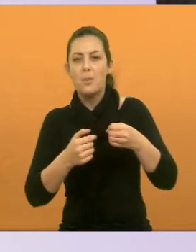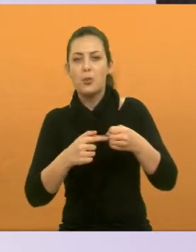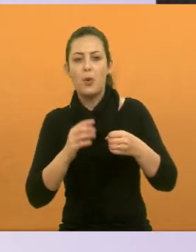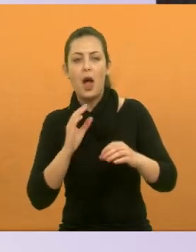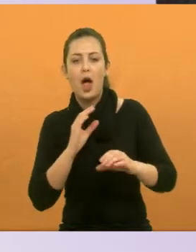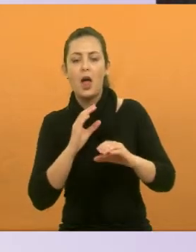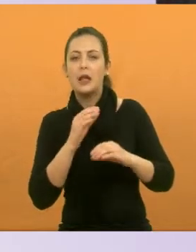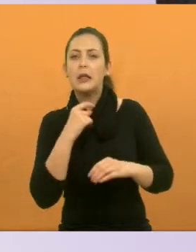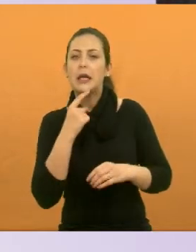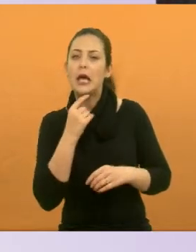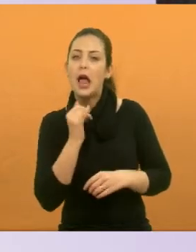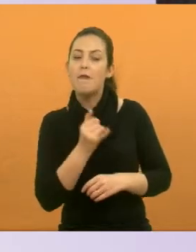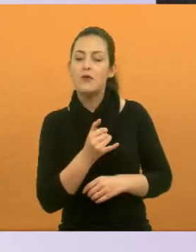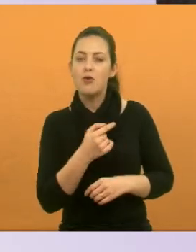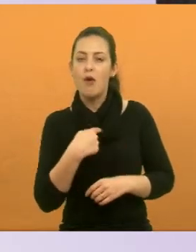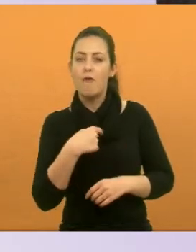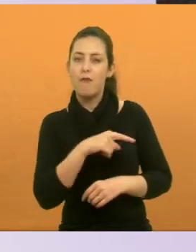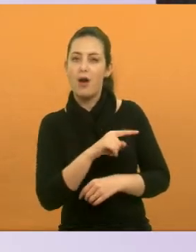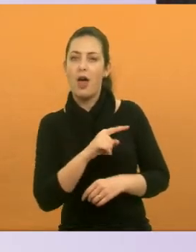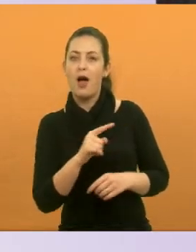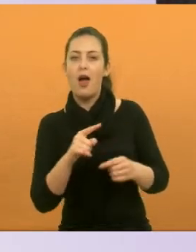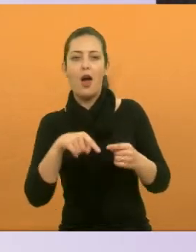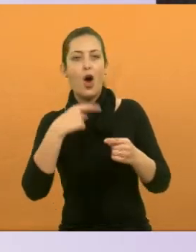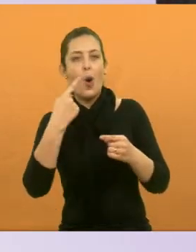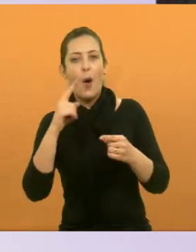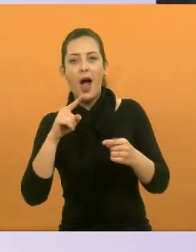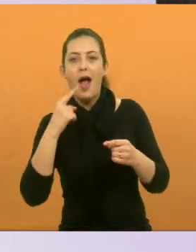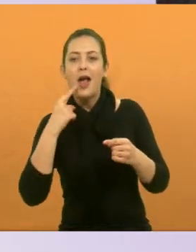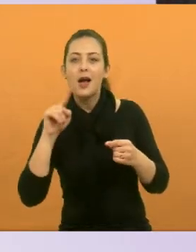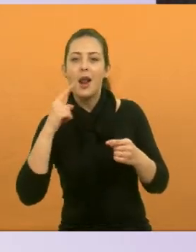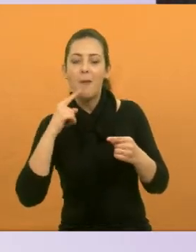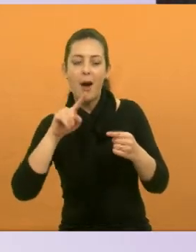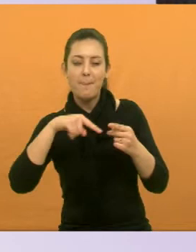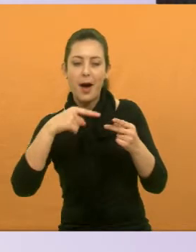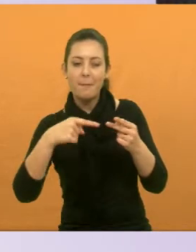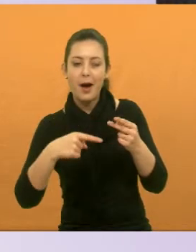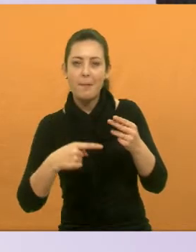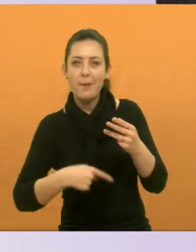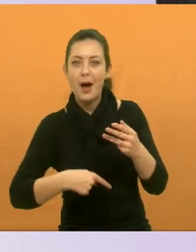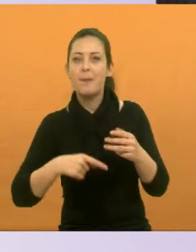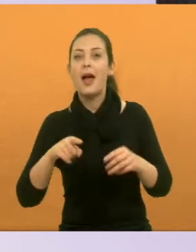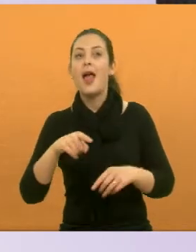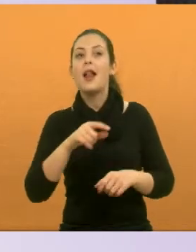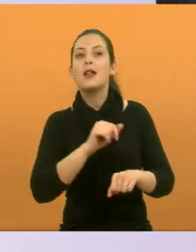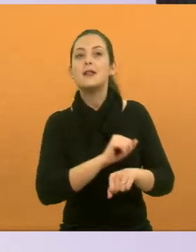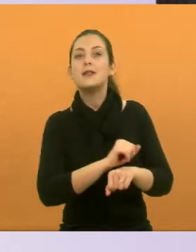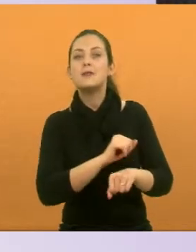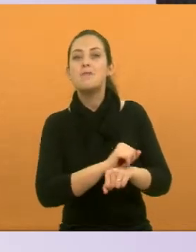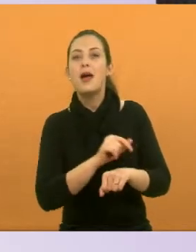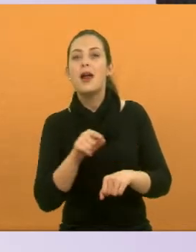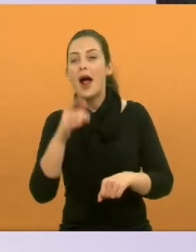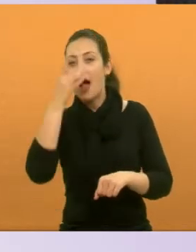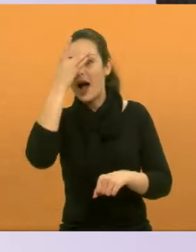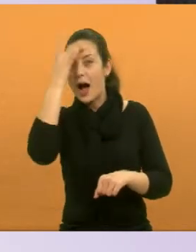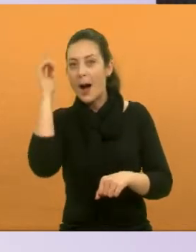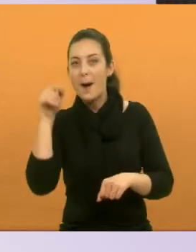Então, eu fui lá na UBS conversar, porque não é a primeira reclamação que eu tenho com relação à coleta de sangue, que eles esperam a pessoa...